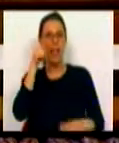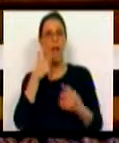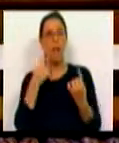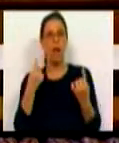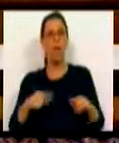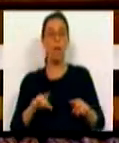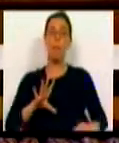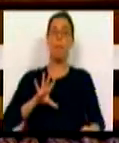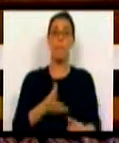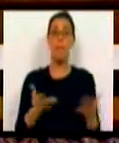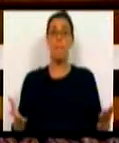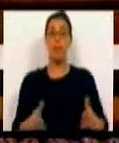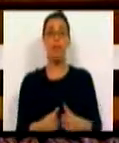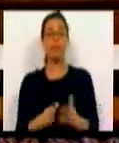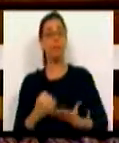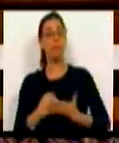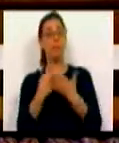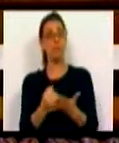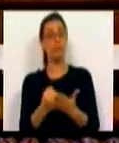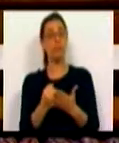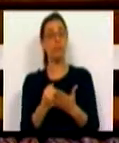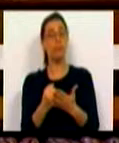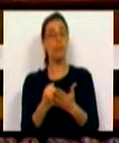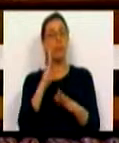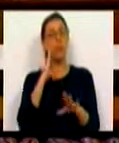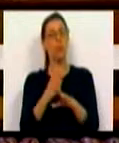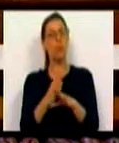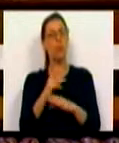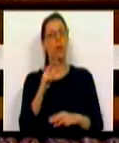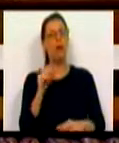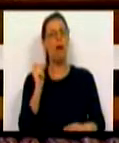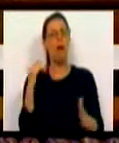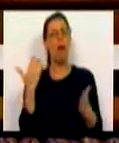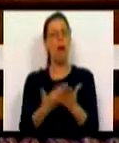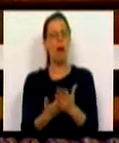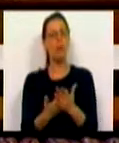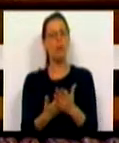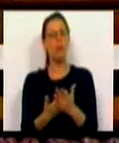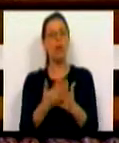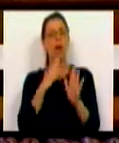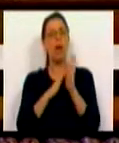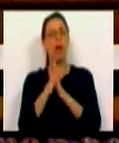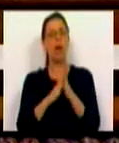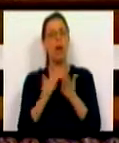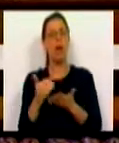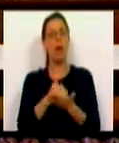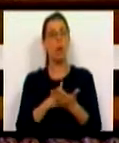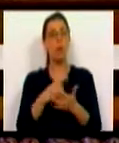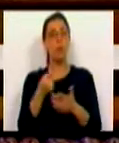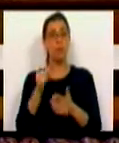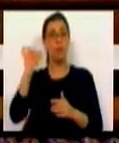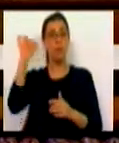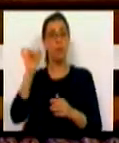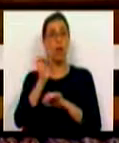E é um país que apostou nos últimos 30 anos, aproveitando os recursos comunitários,